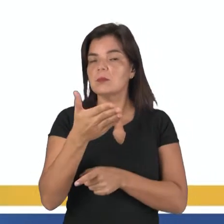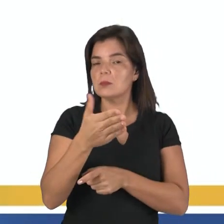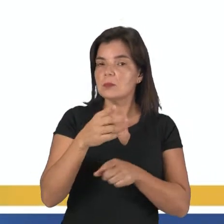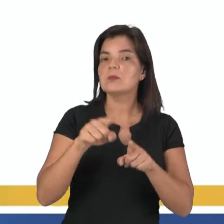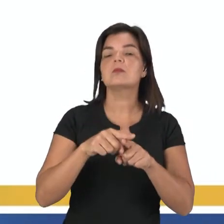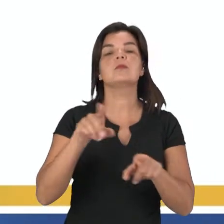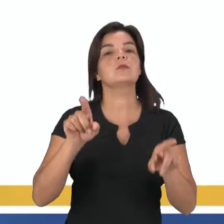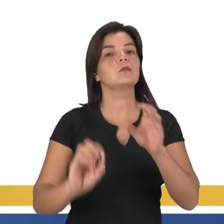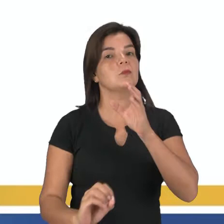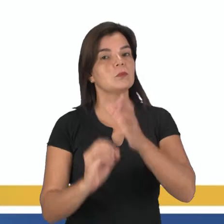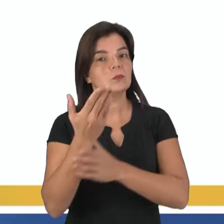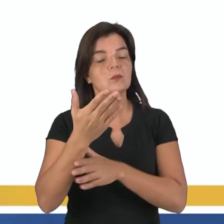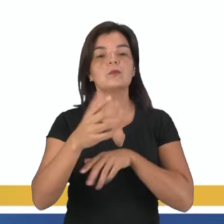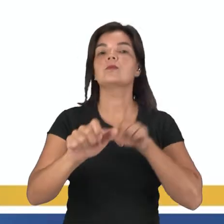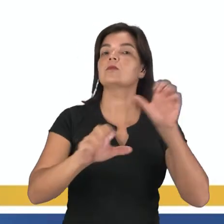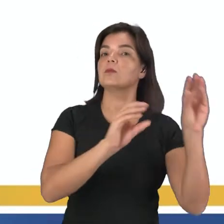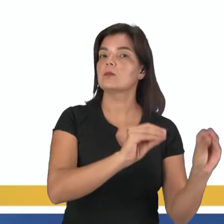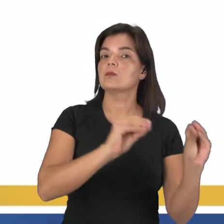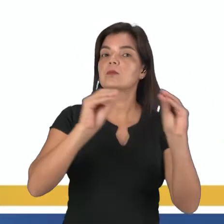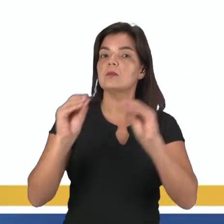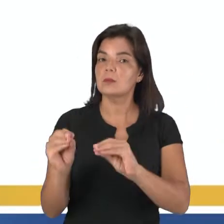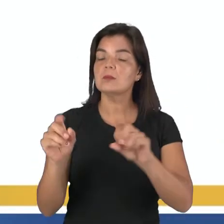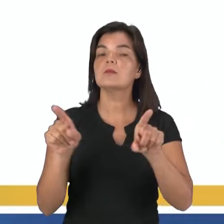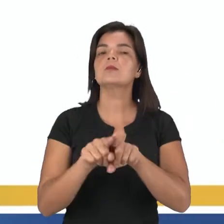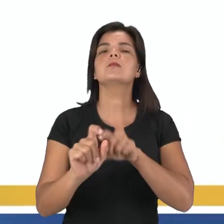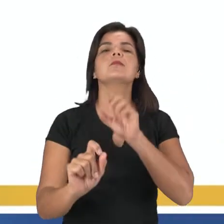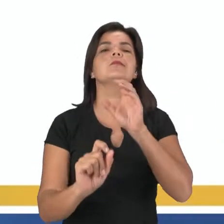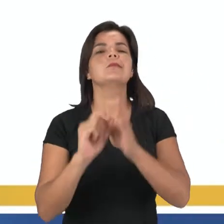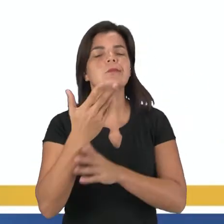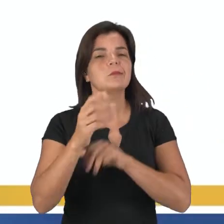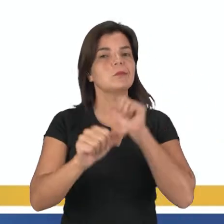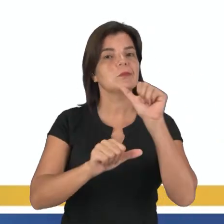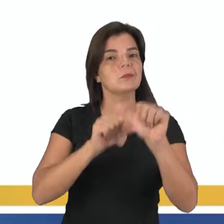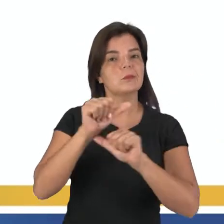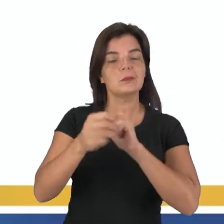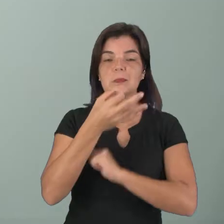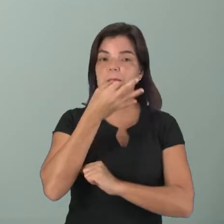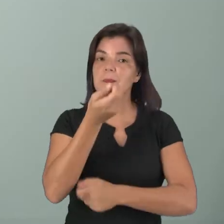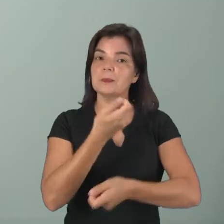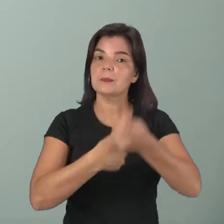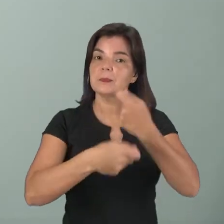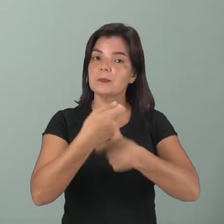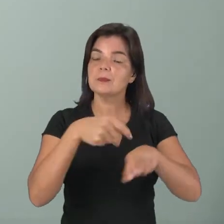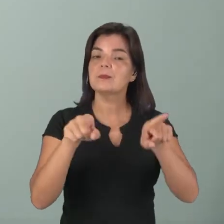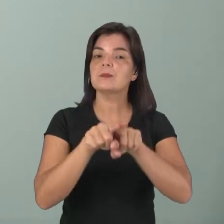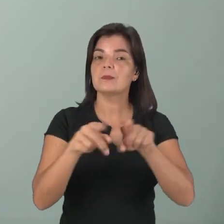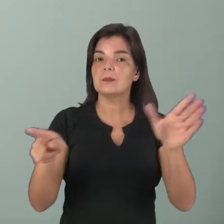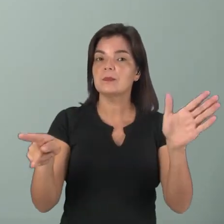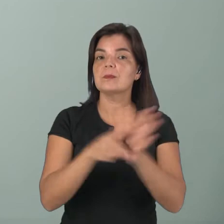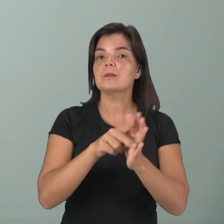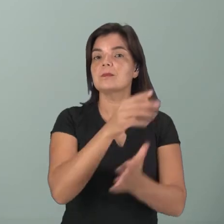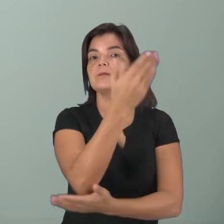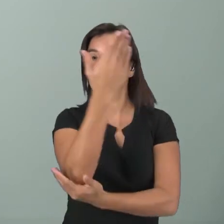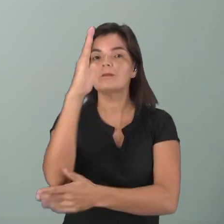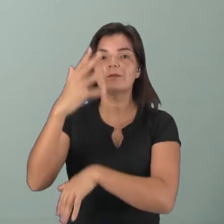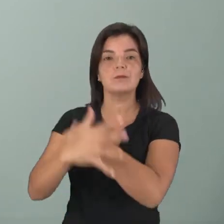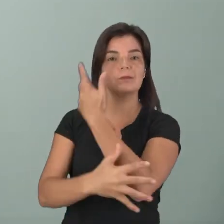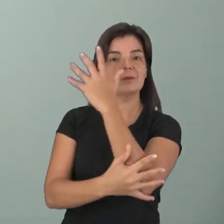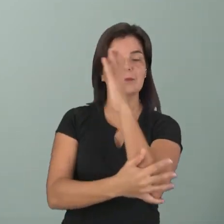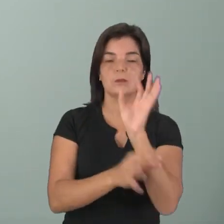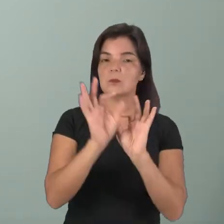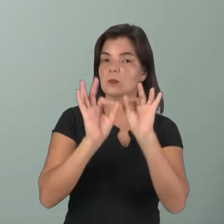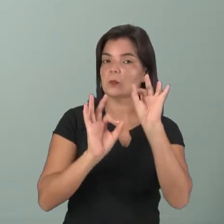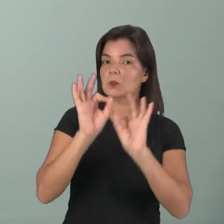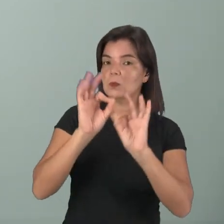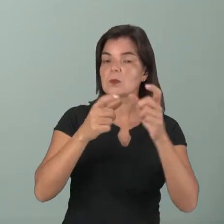O que tem acontecido, a movimentação delas e o que tem alterado do ponto de vista econômico e da própria paisagem, da